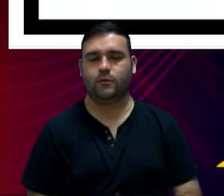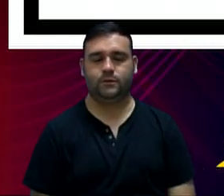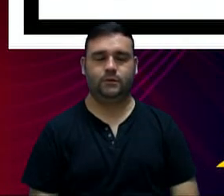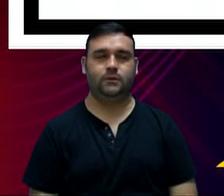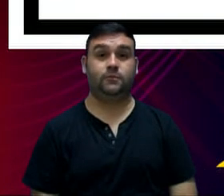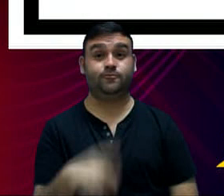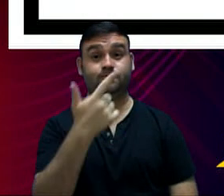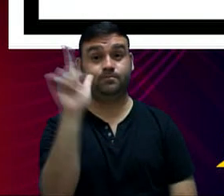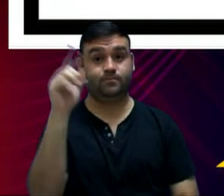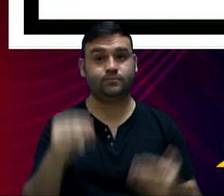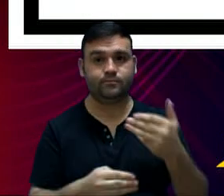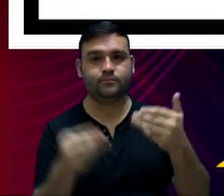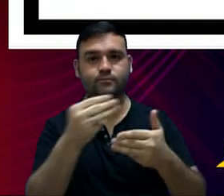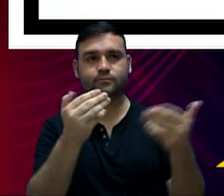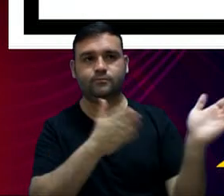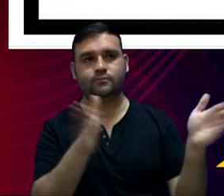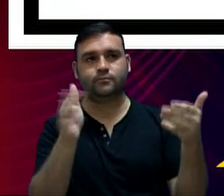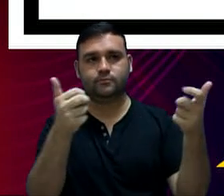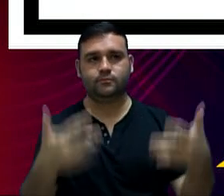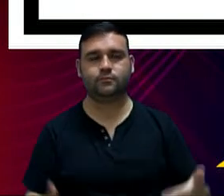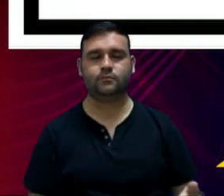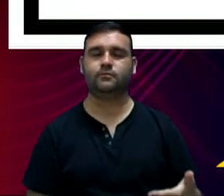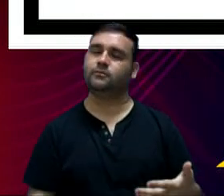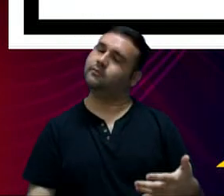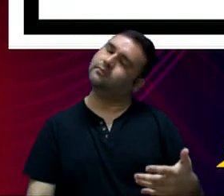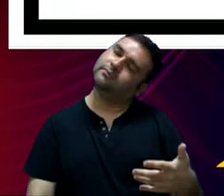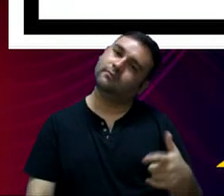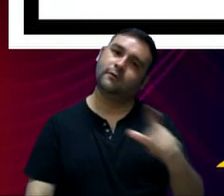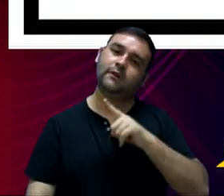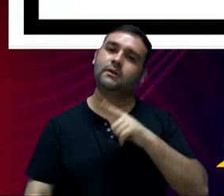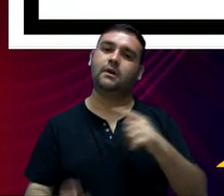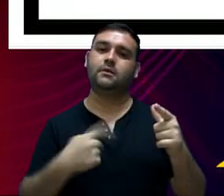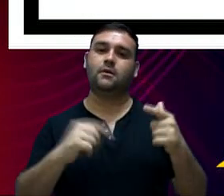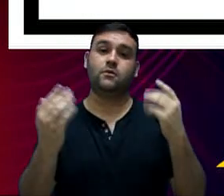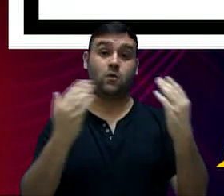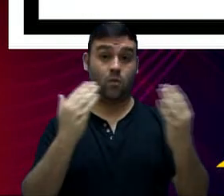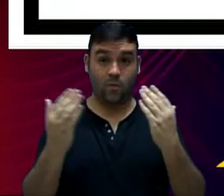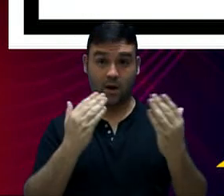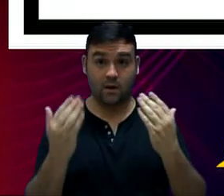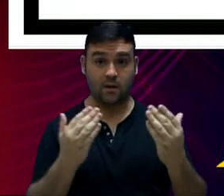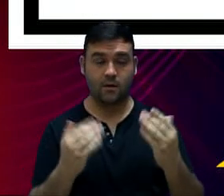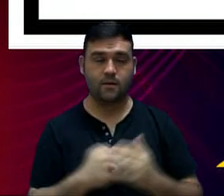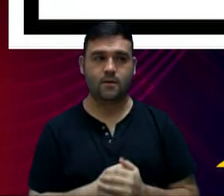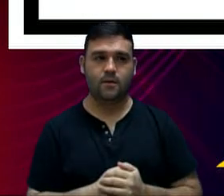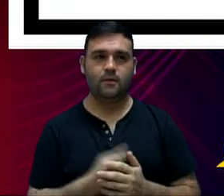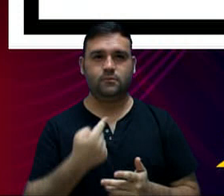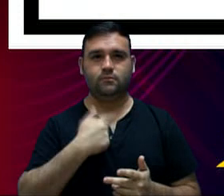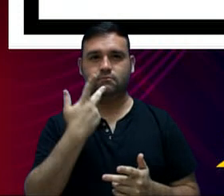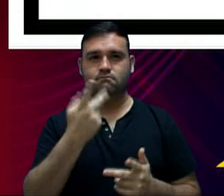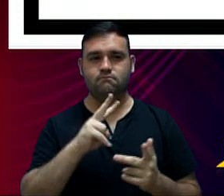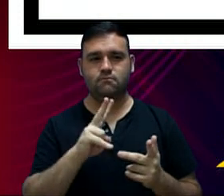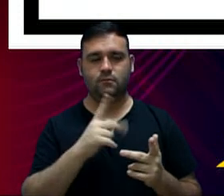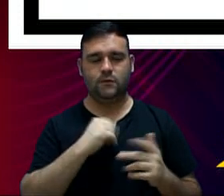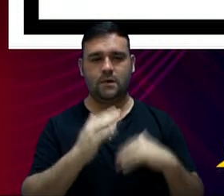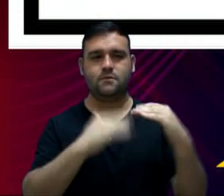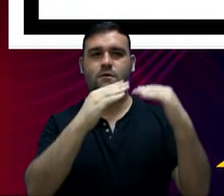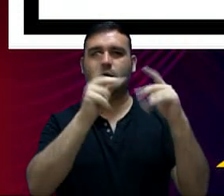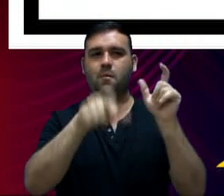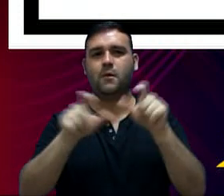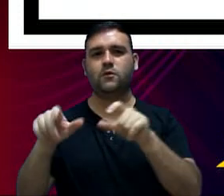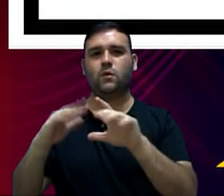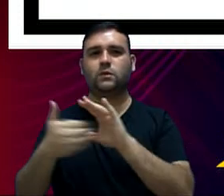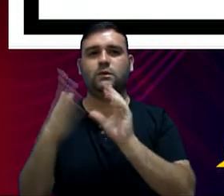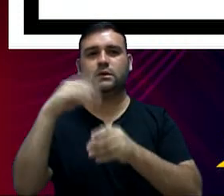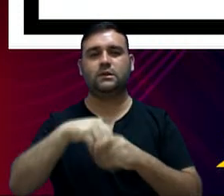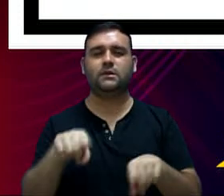O próximo quadro aqui faz um comparativo da evolução dessas despesas com o pessoal